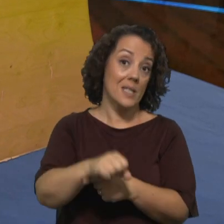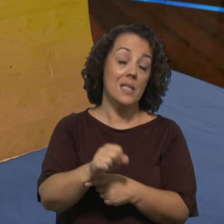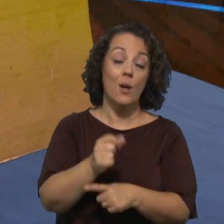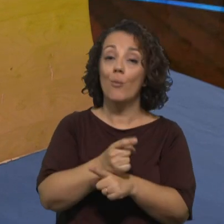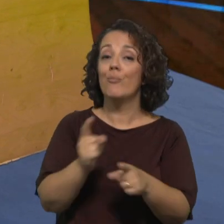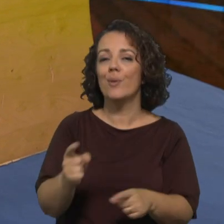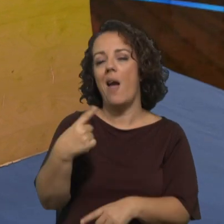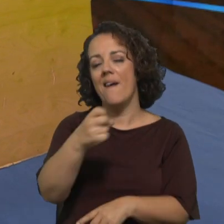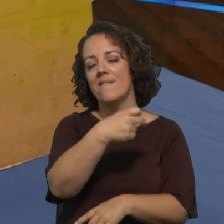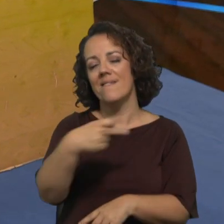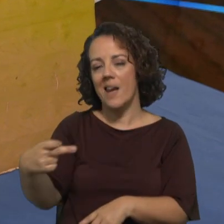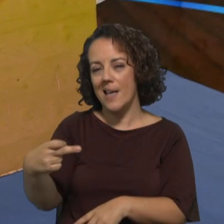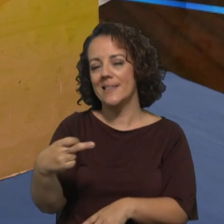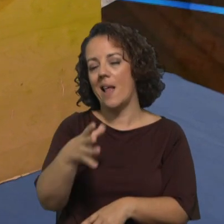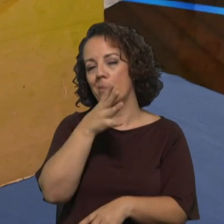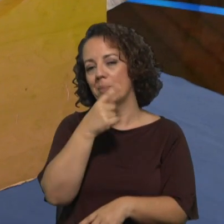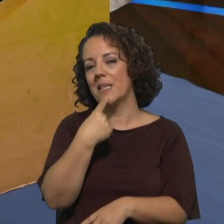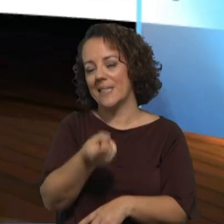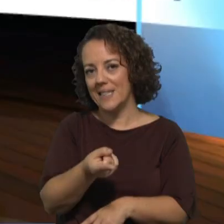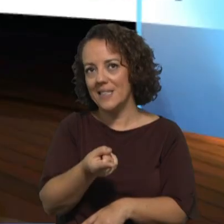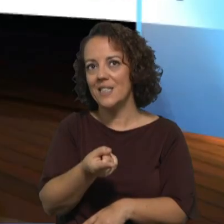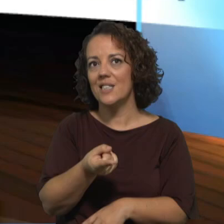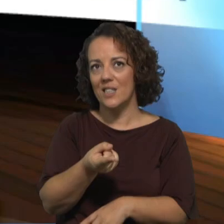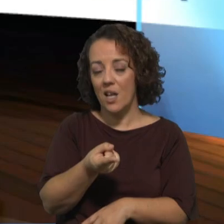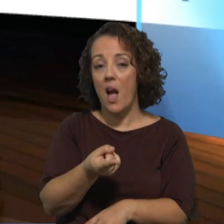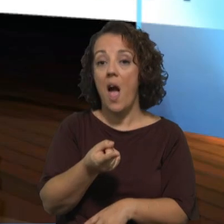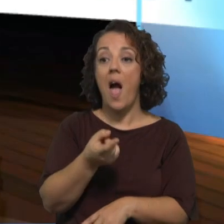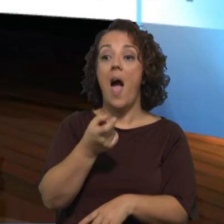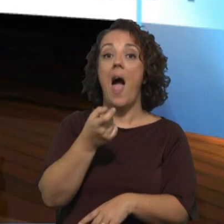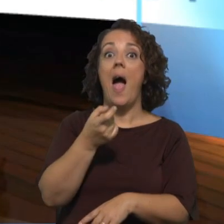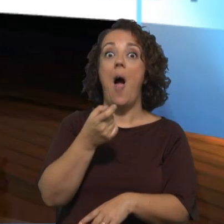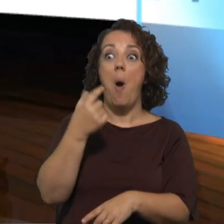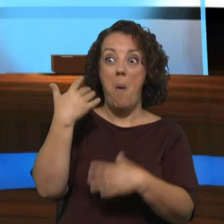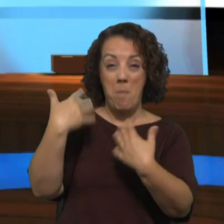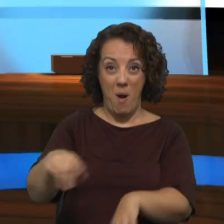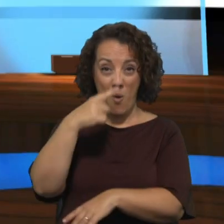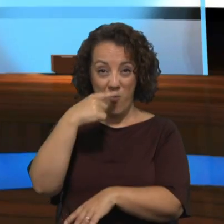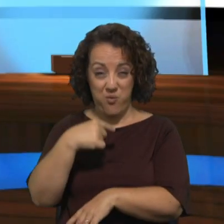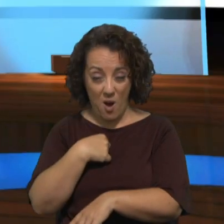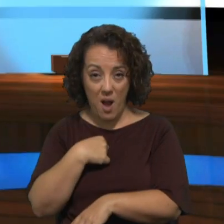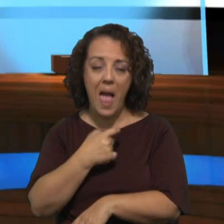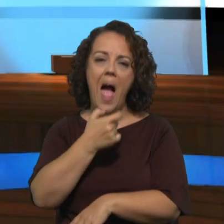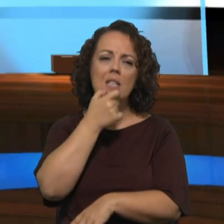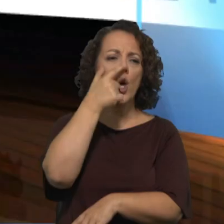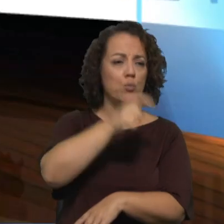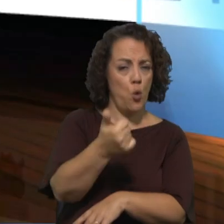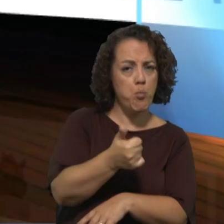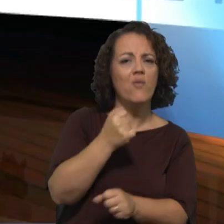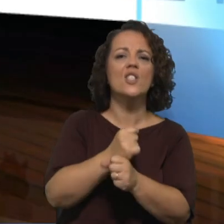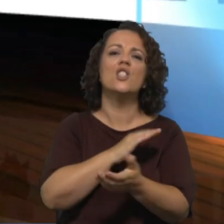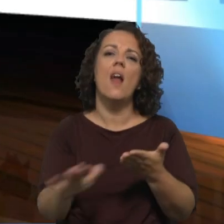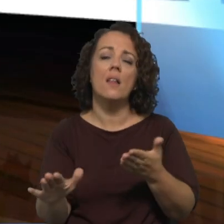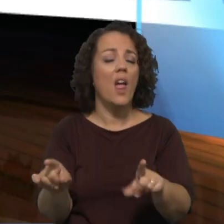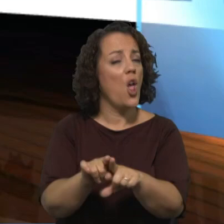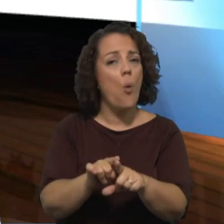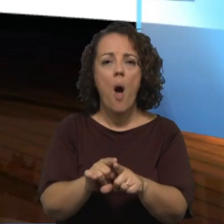aquela velha frase que se diz que é para que o mal triunfo basta que as pessoas de bem nada façam esta questão de inércia é mesmo isto não basta